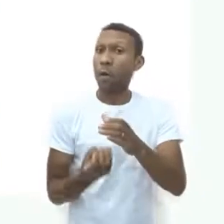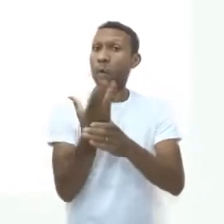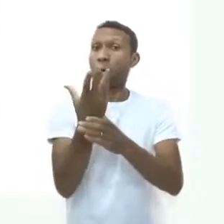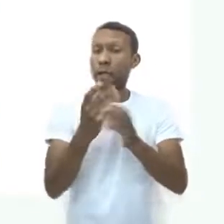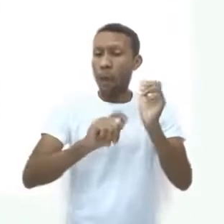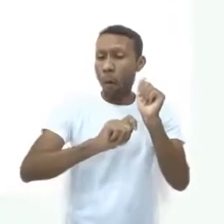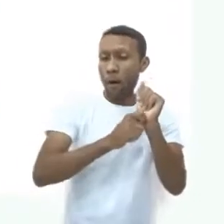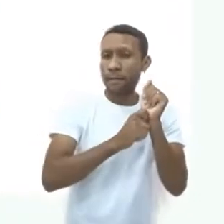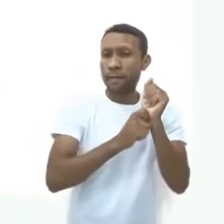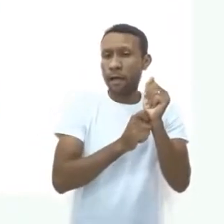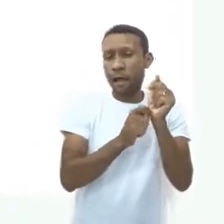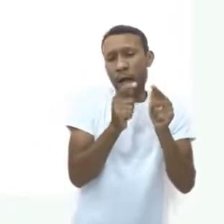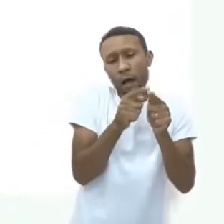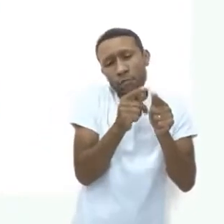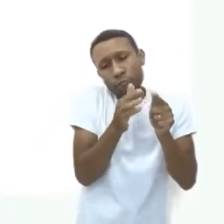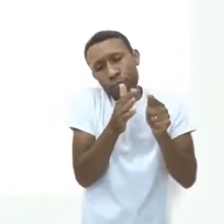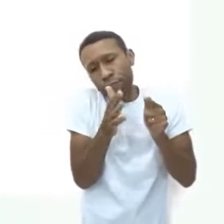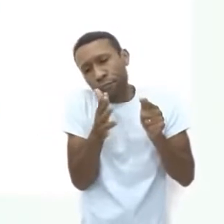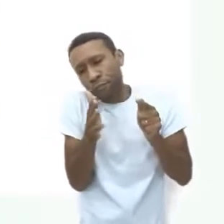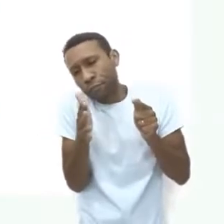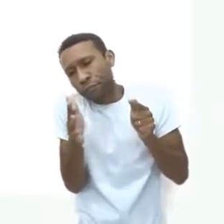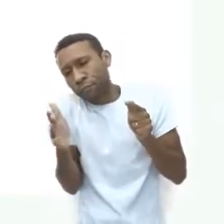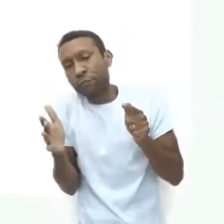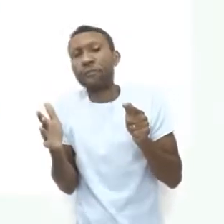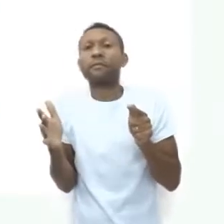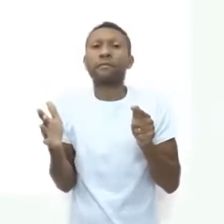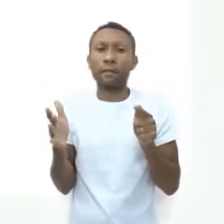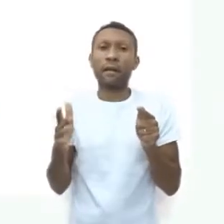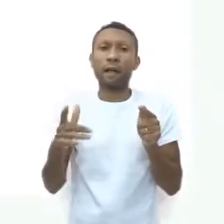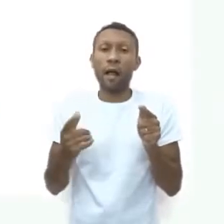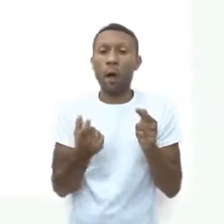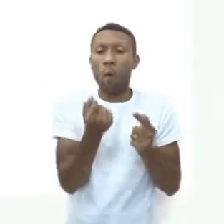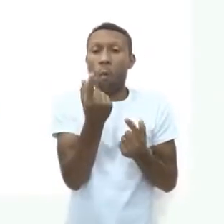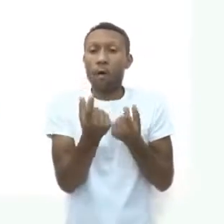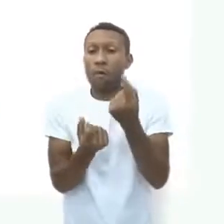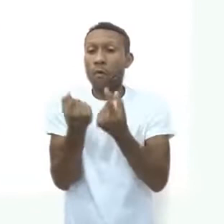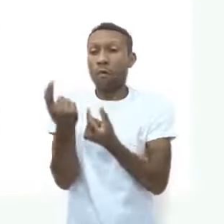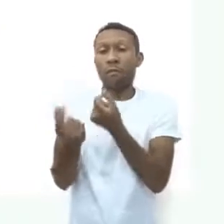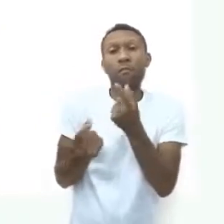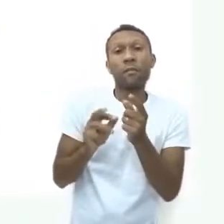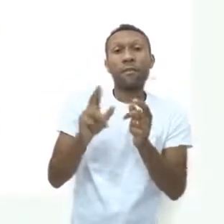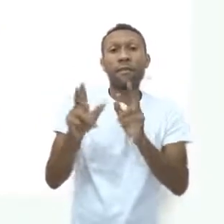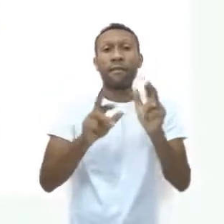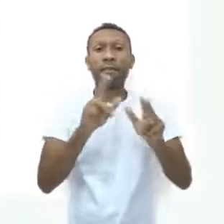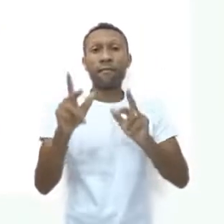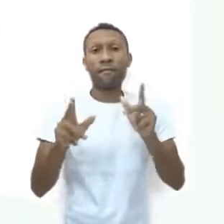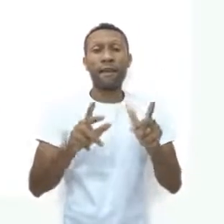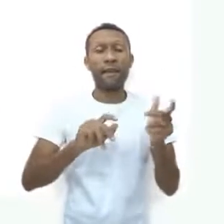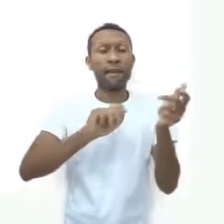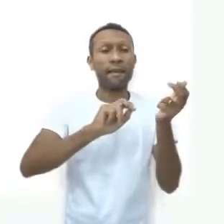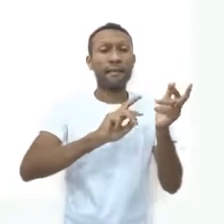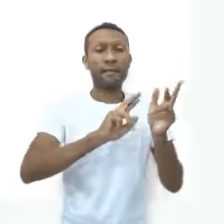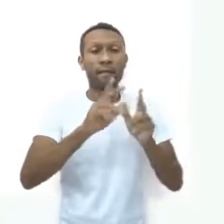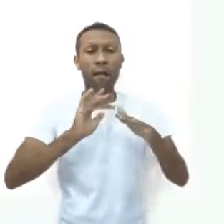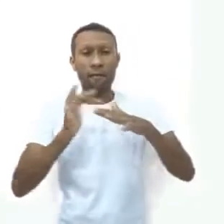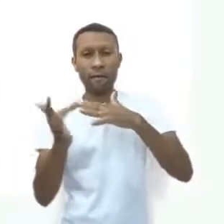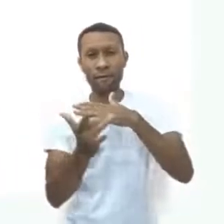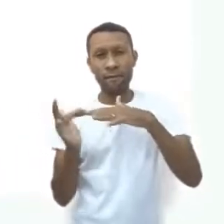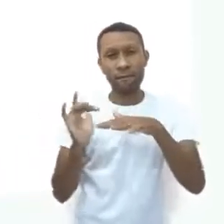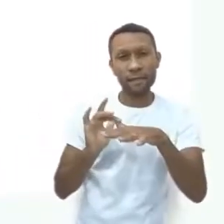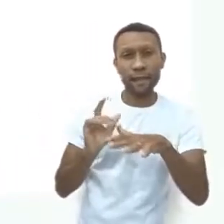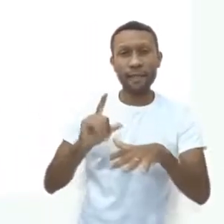longa com diversos caracteres, números, letras, uma diferente para cada rede social e que tem